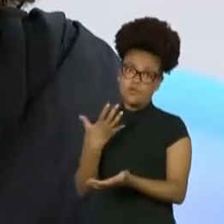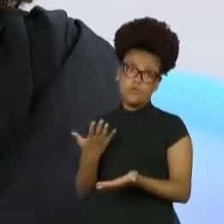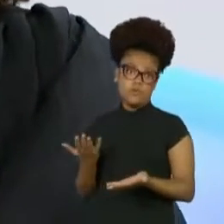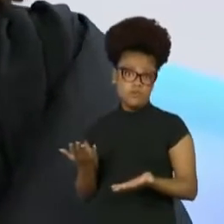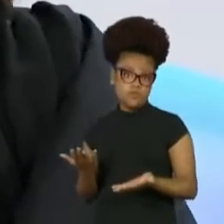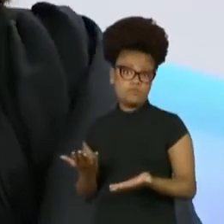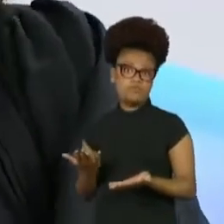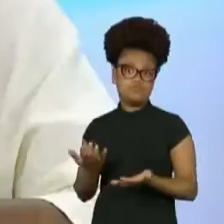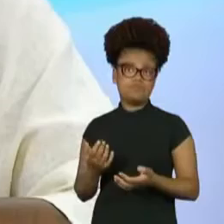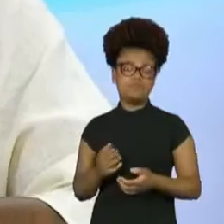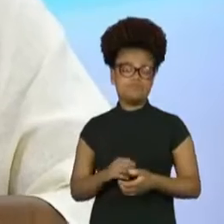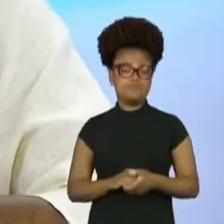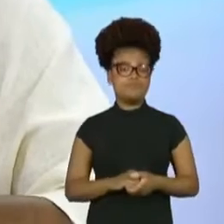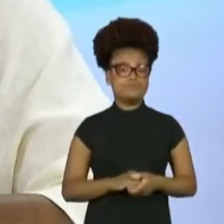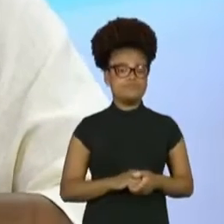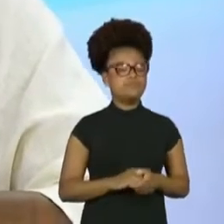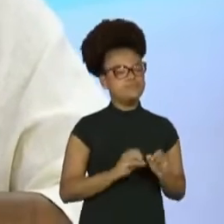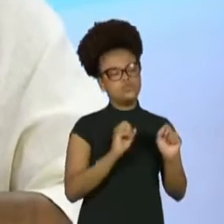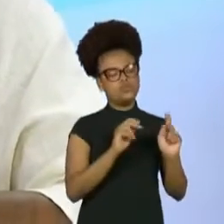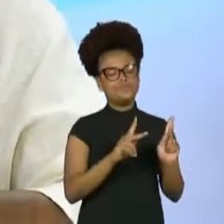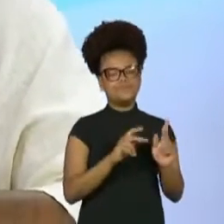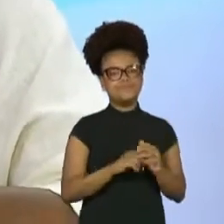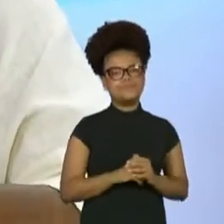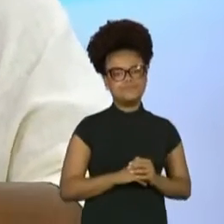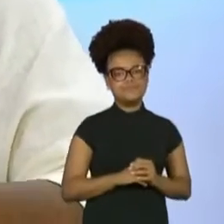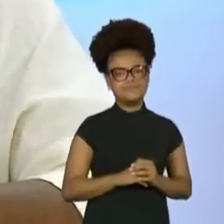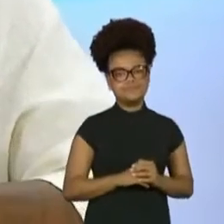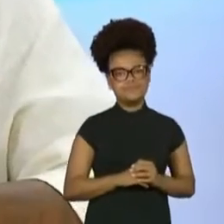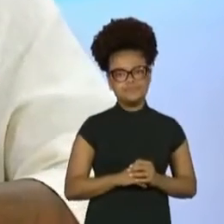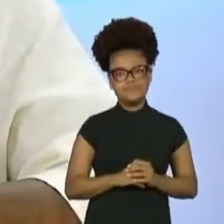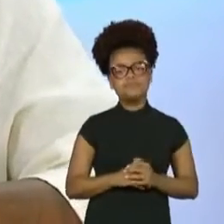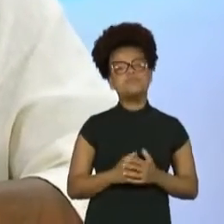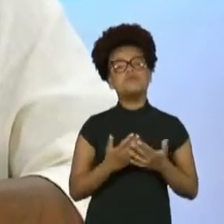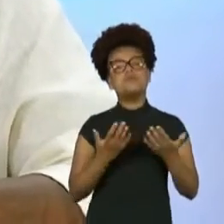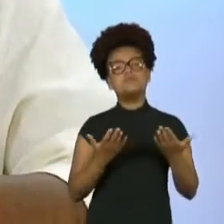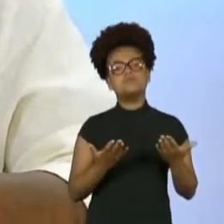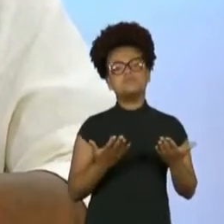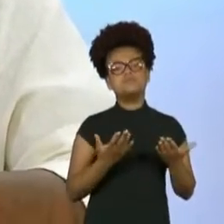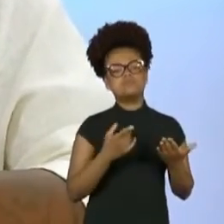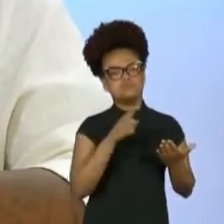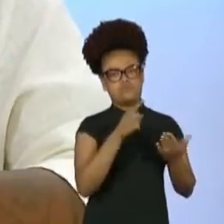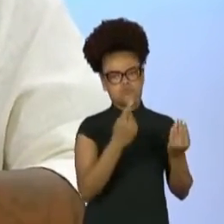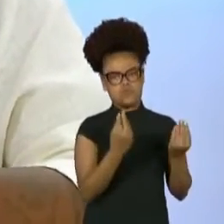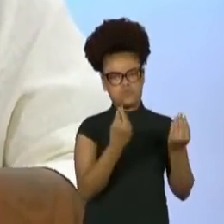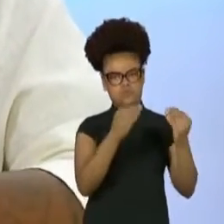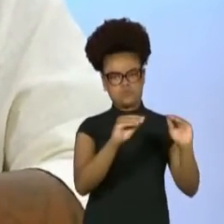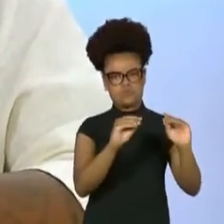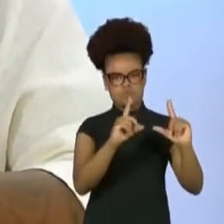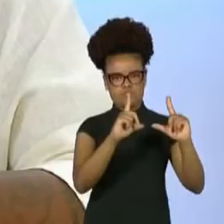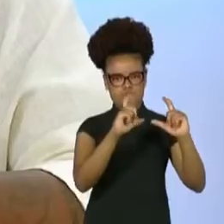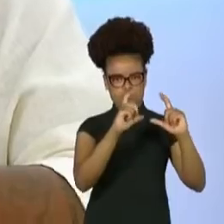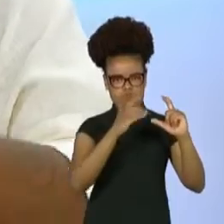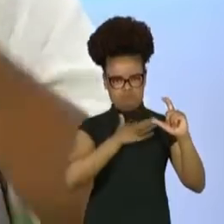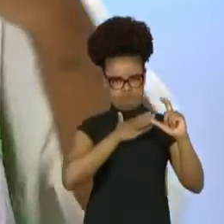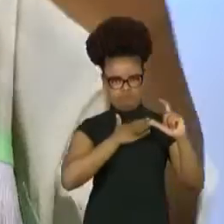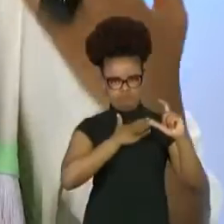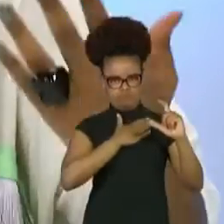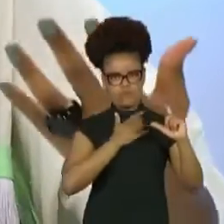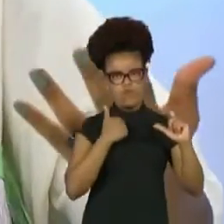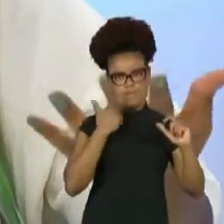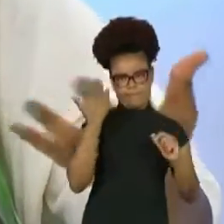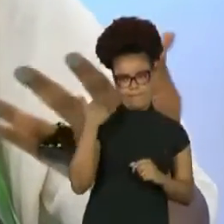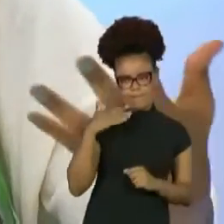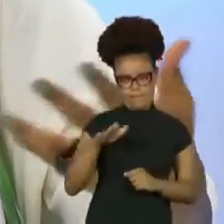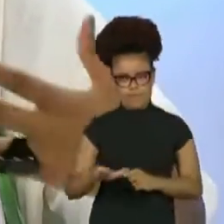Certo. Luanda? Cezé, antes de vir para cá, eu postei uma foto minha, pequenininha, dizendo que essa